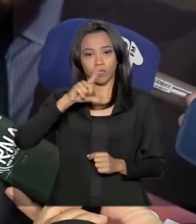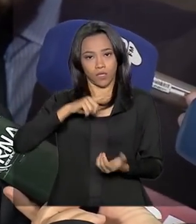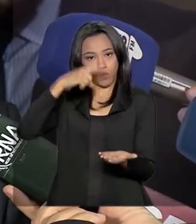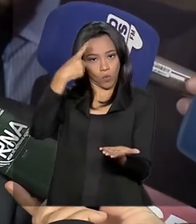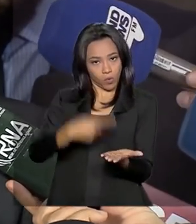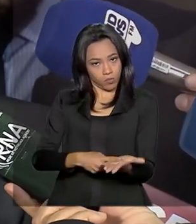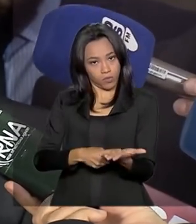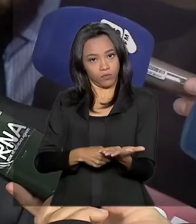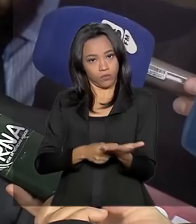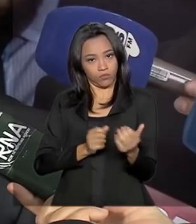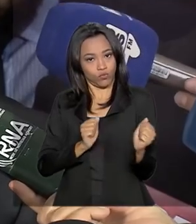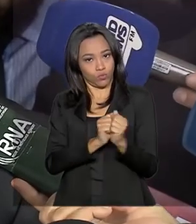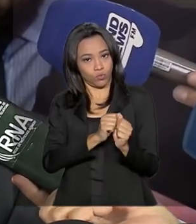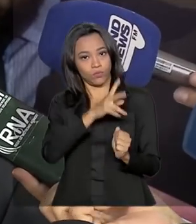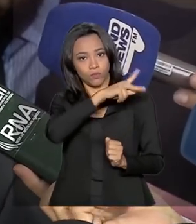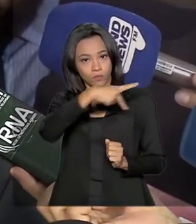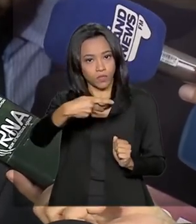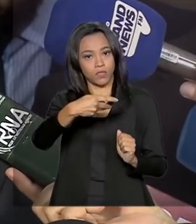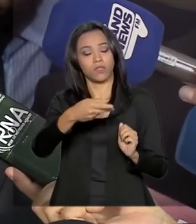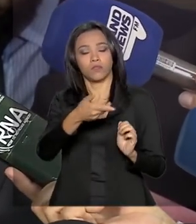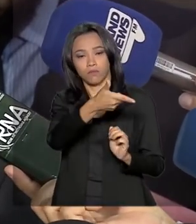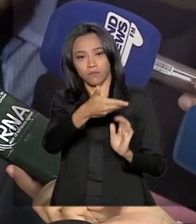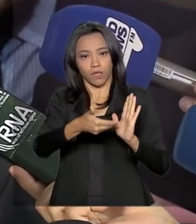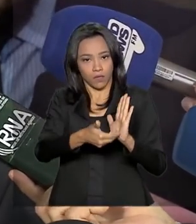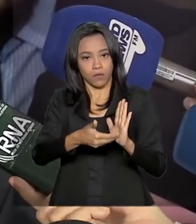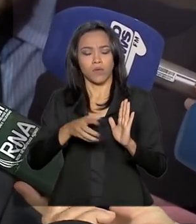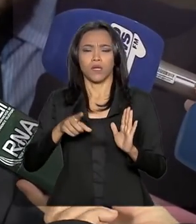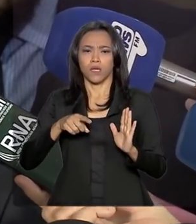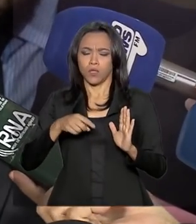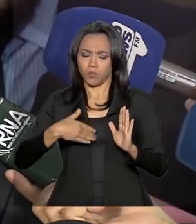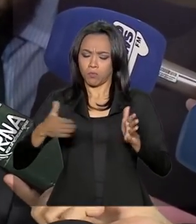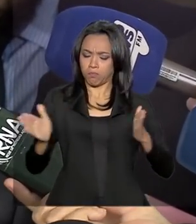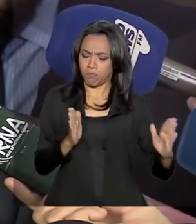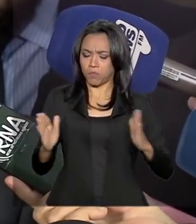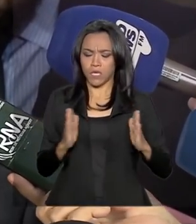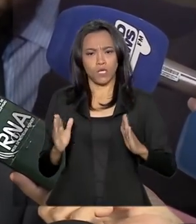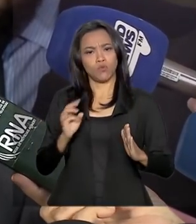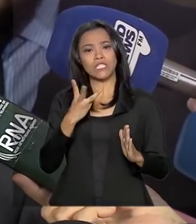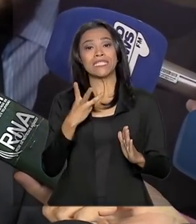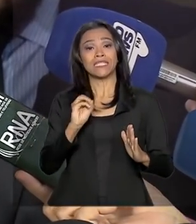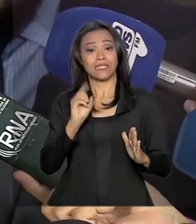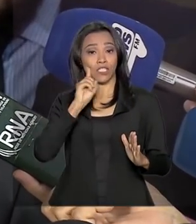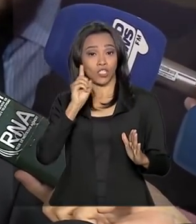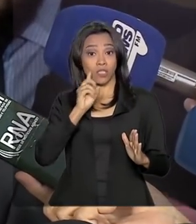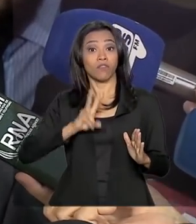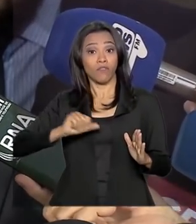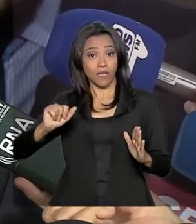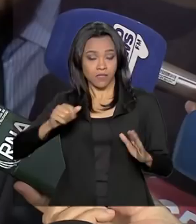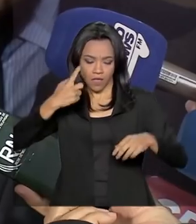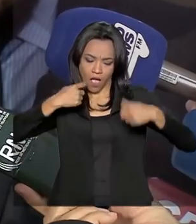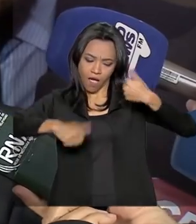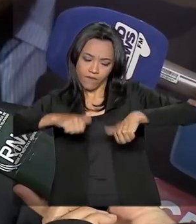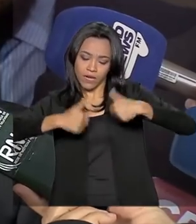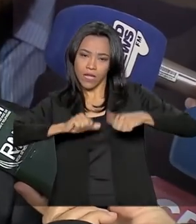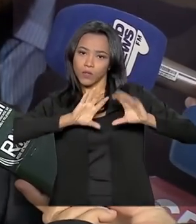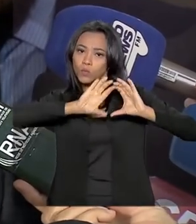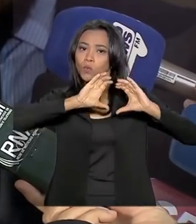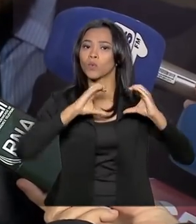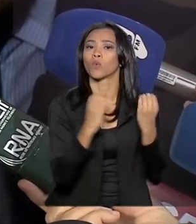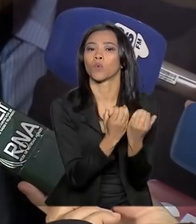da Câmara de que, dentro dos próximos 30 dias, ele será avaliado em comissões e irá ao plenário da Câmara.